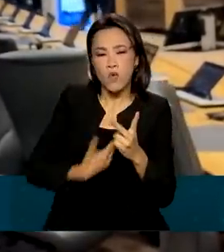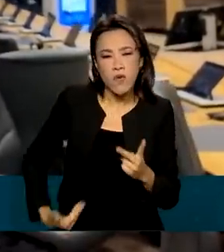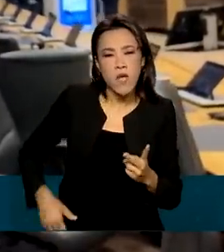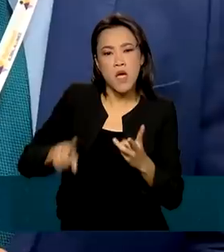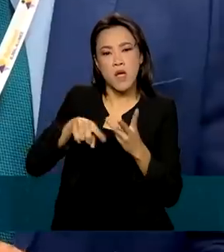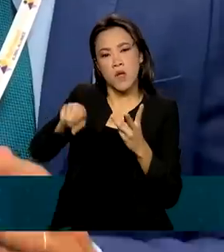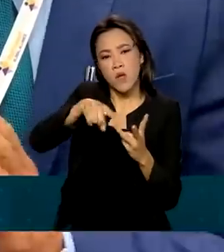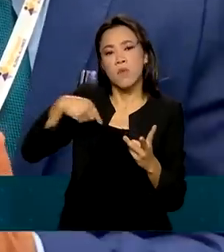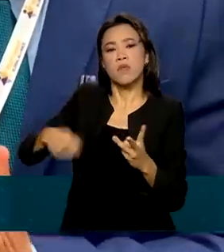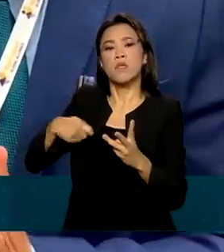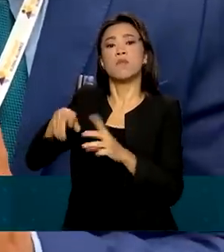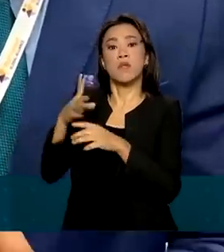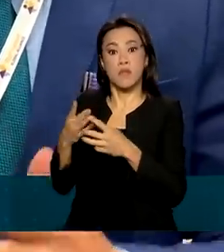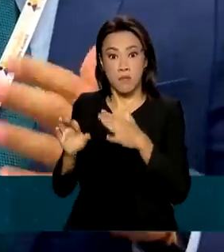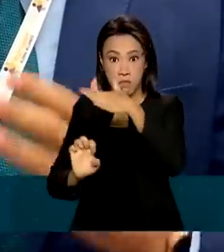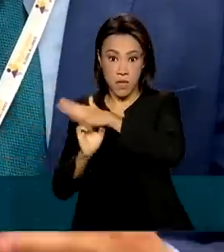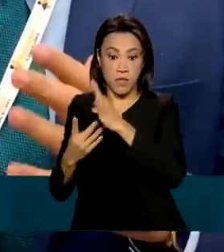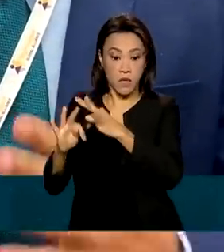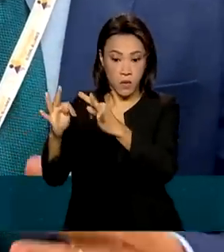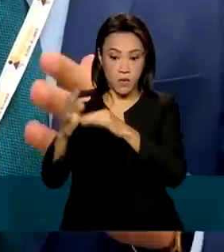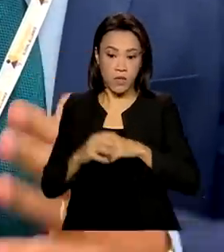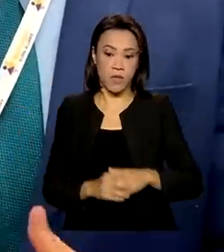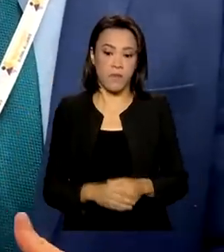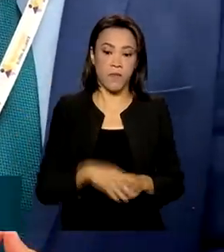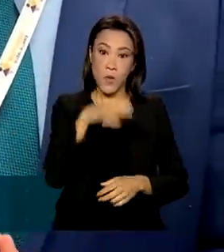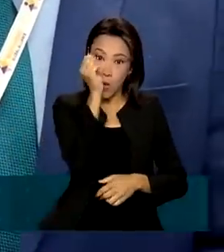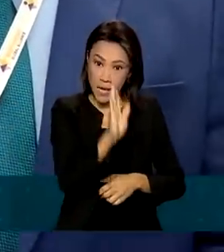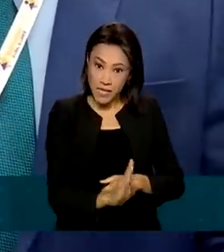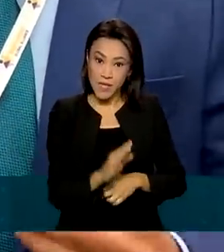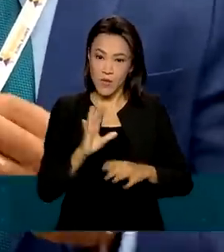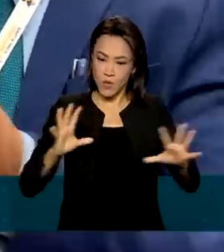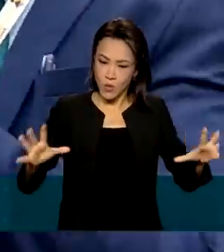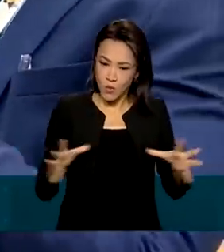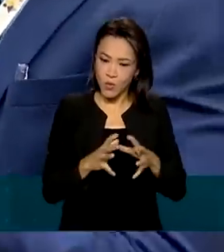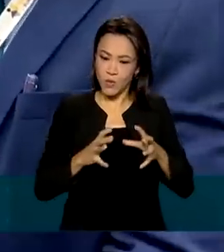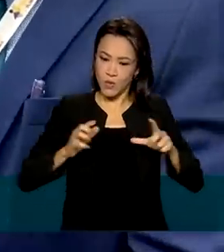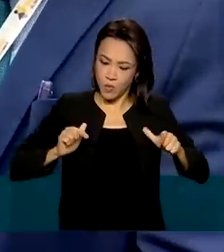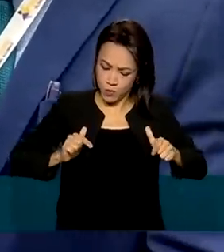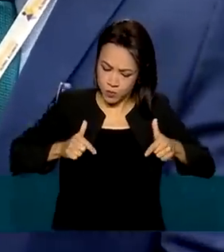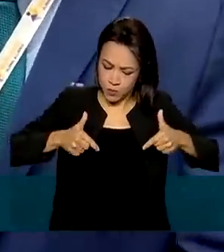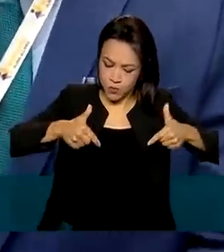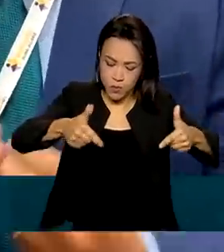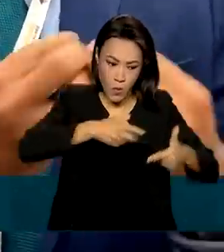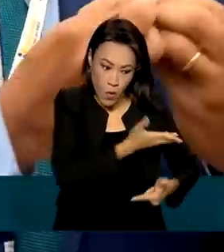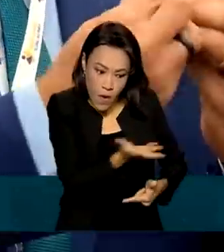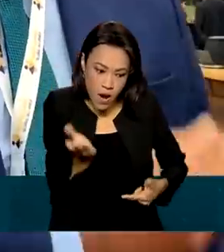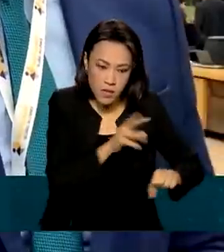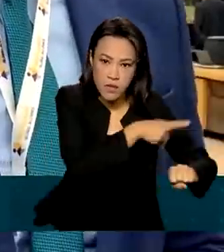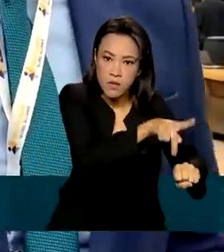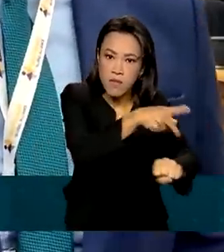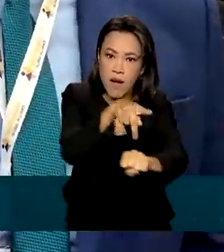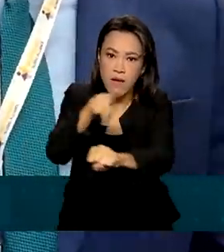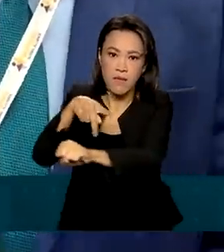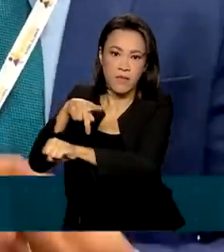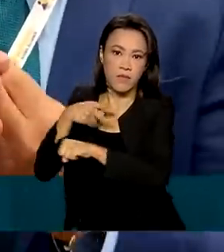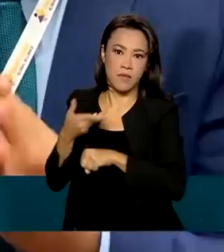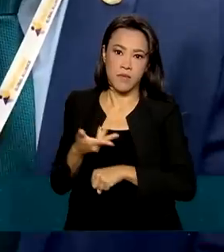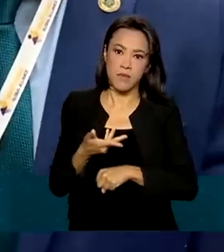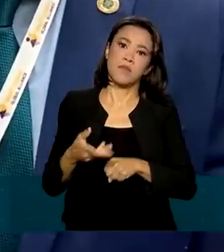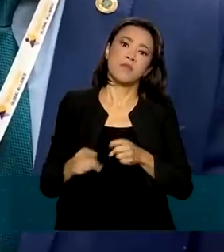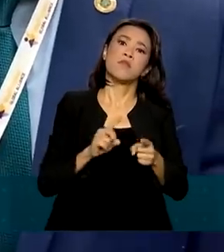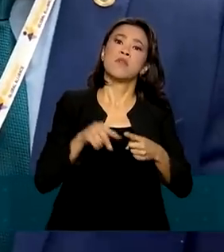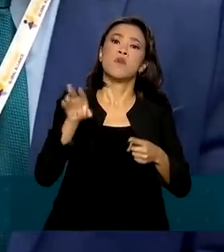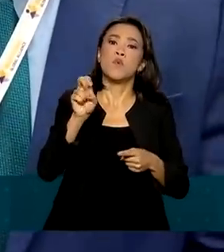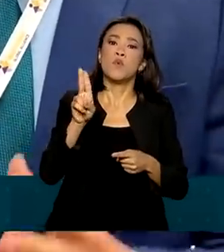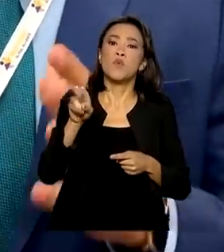tecnologia. O Brasil compondo uma grande força-tarefa junto com esse grupo seleto de países, União Africana, União